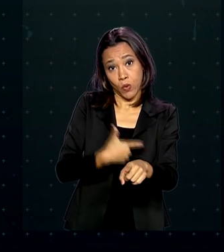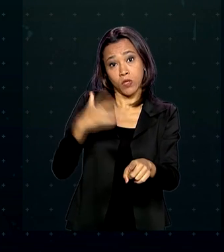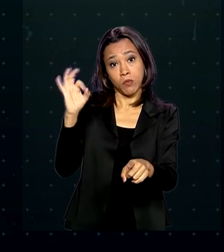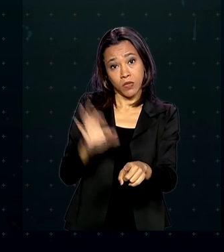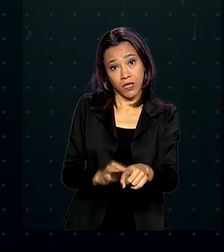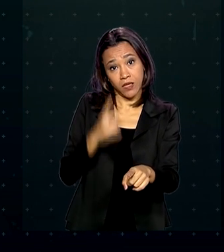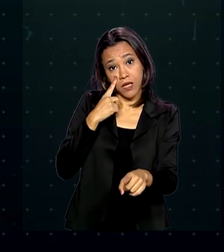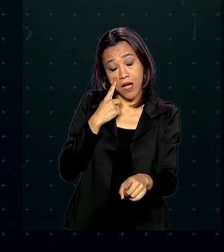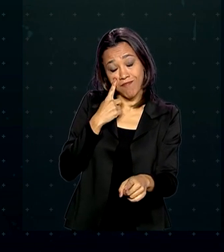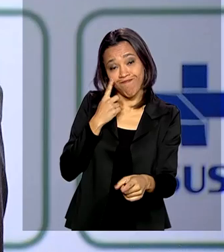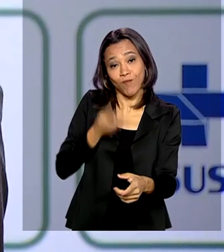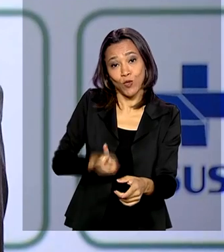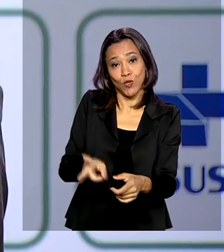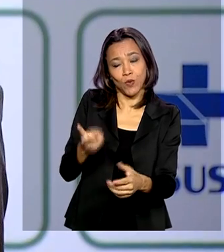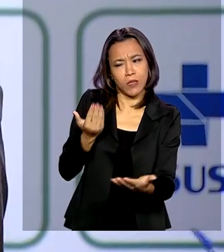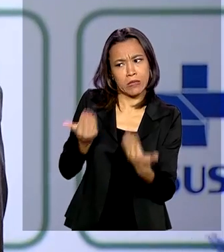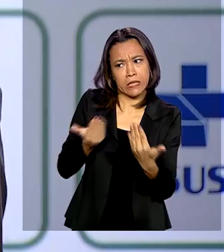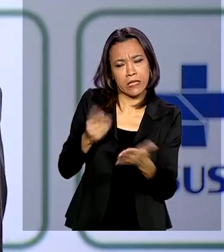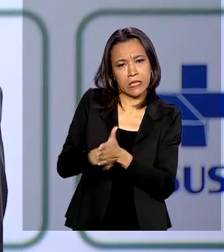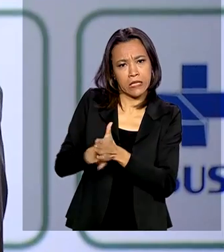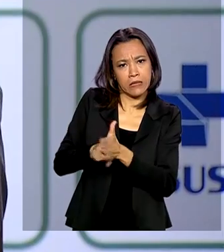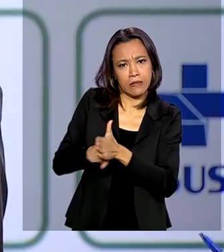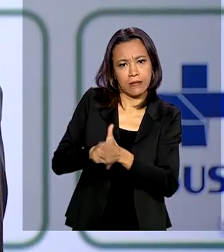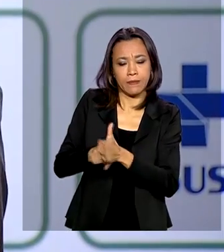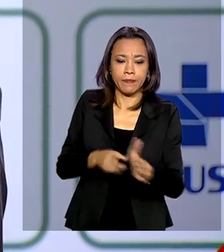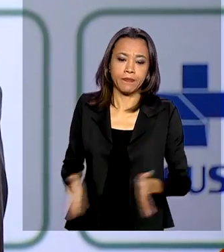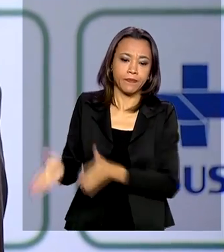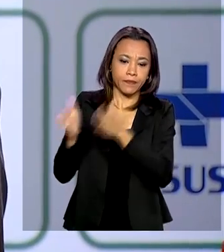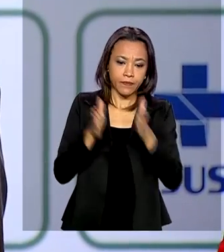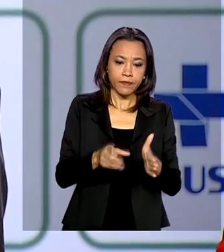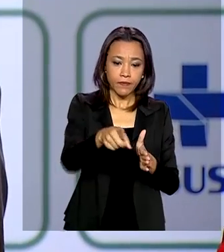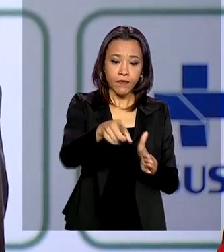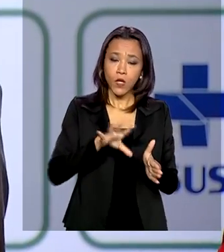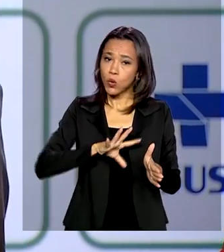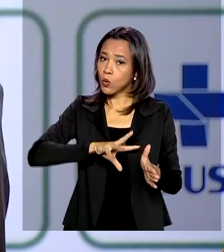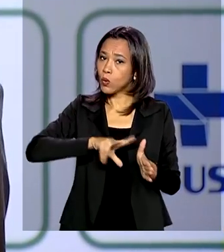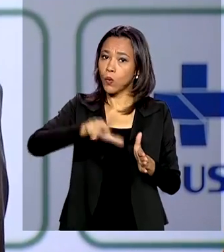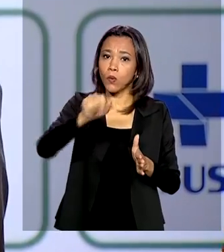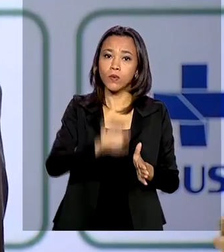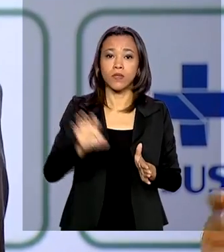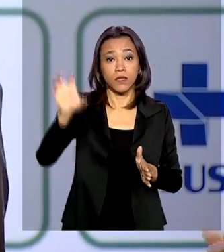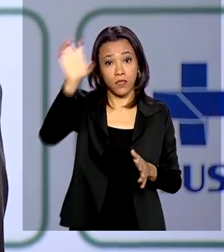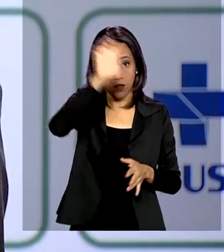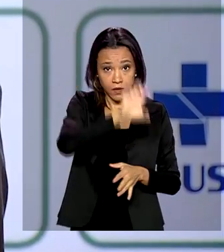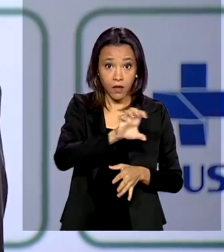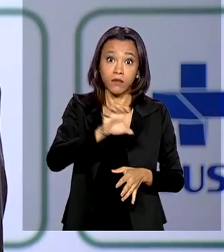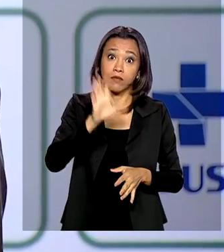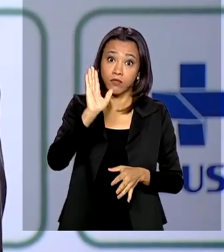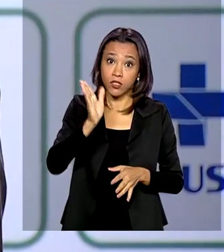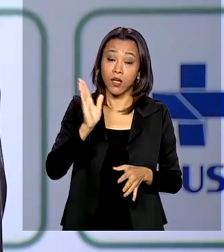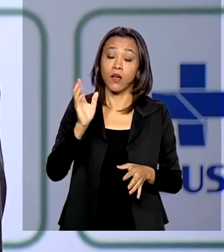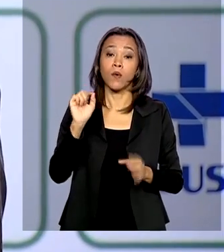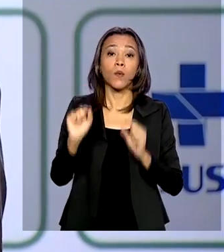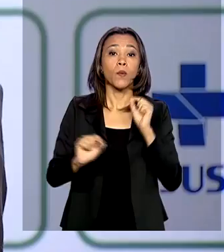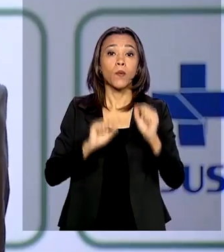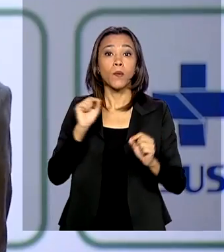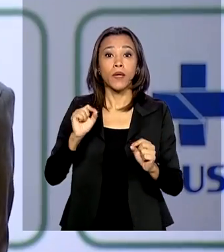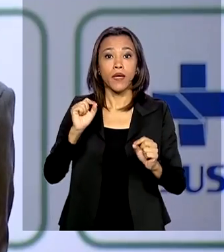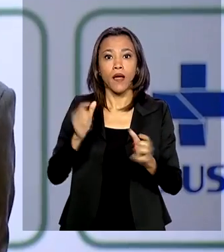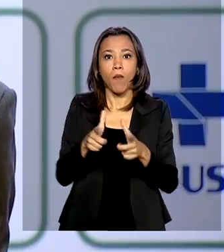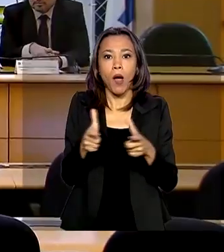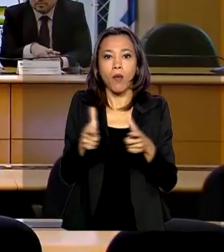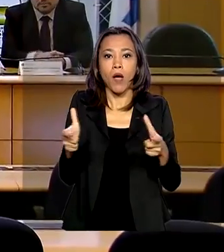sendo investigados. O ministro da Saúde afirmou que todos os estados estão aumentando a capacidade de